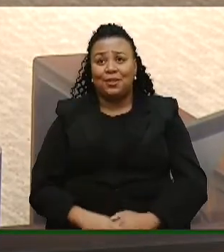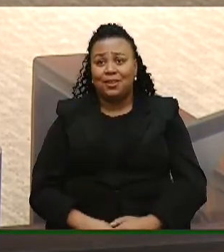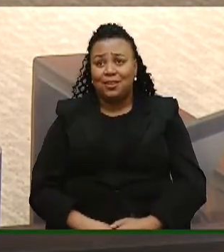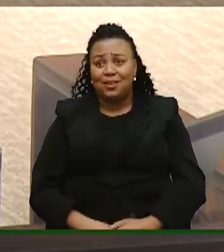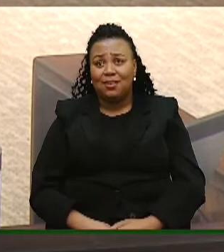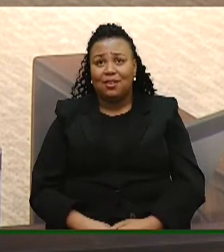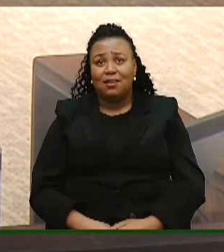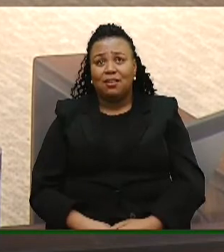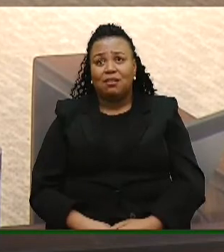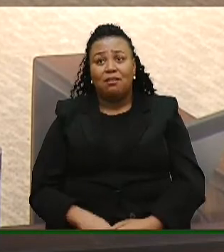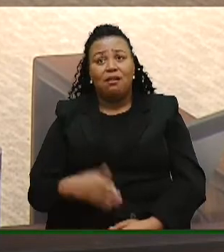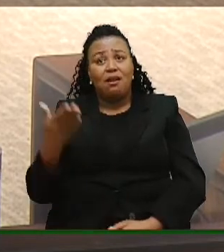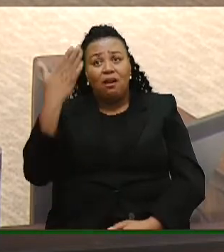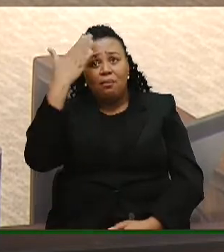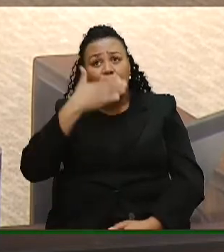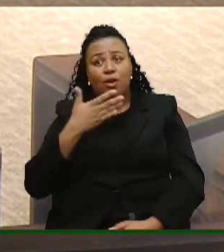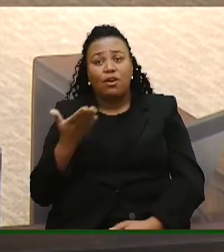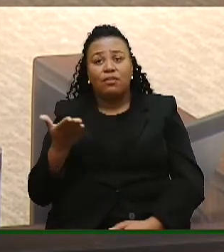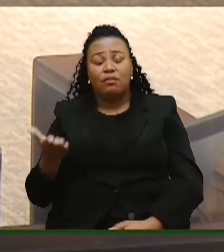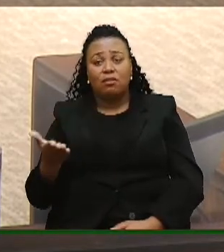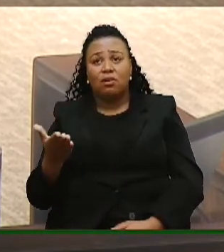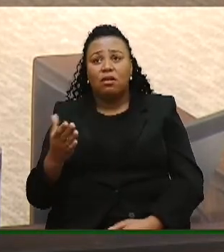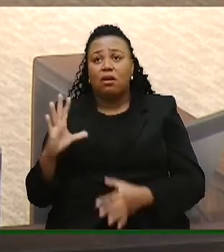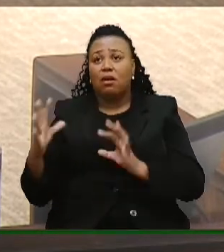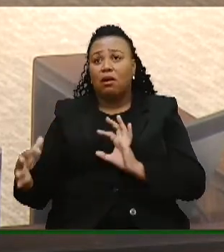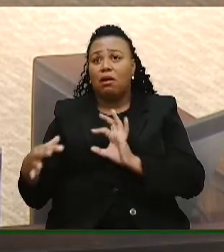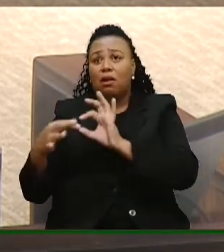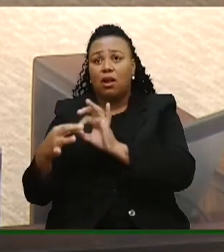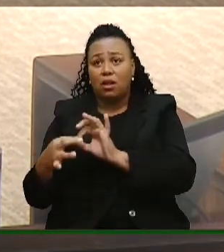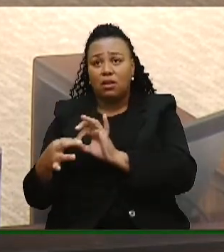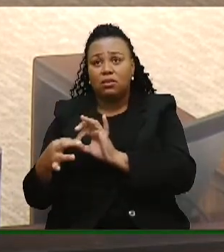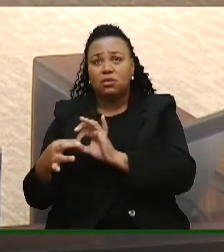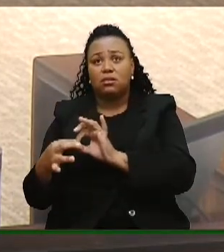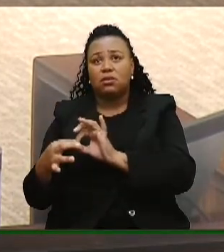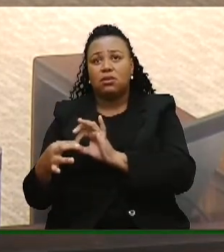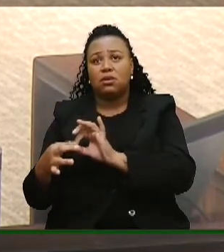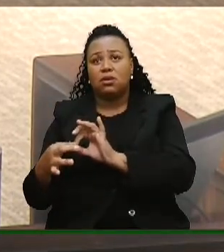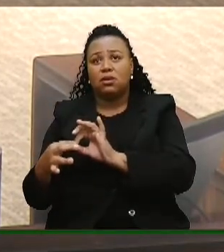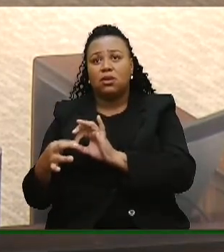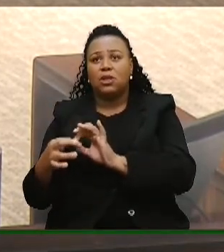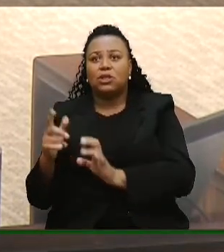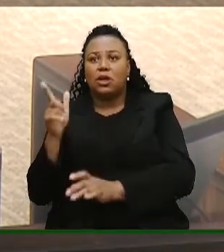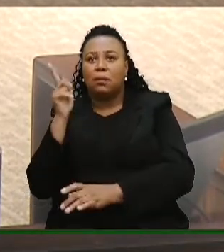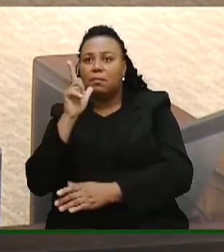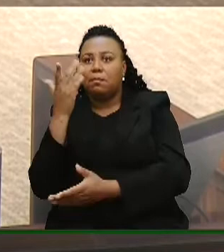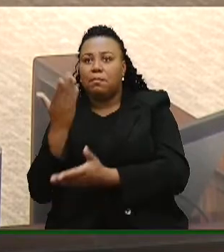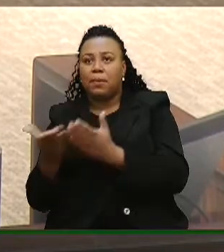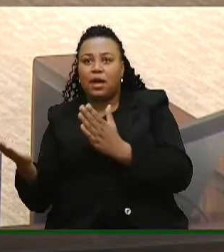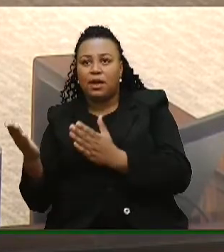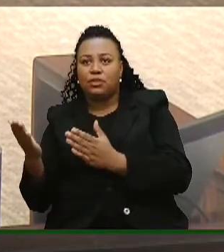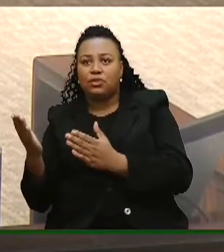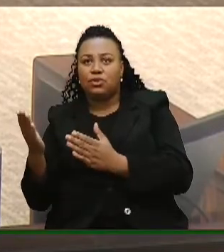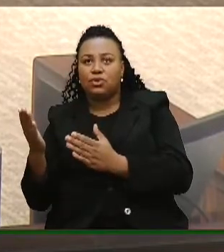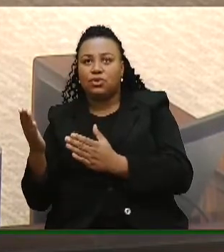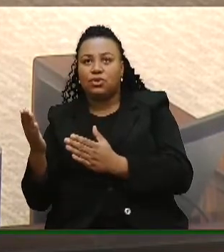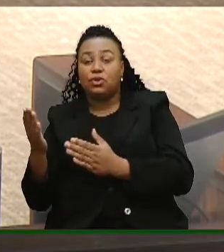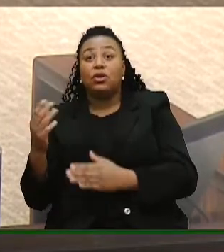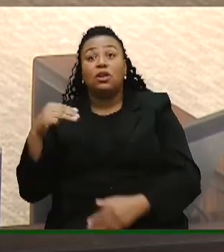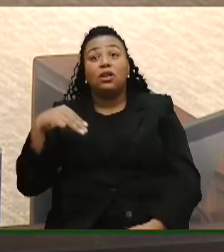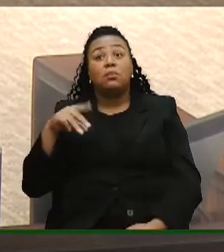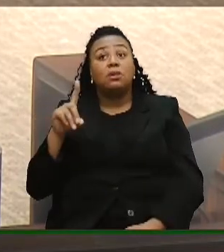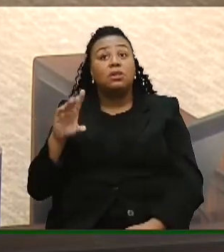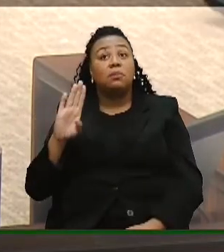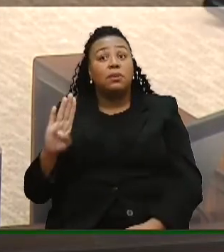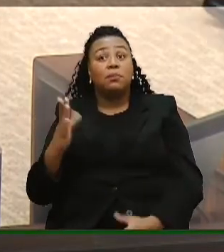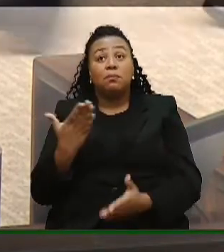Aqui está, senhores, uma aliança dos perdedores e dos ganhadores. O MDB perdeu essa eleição